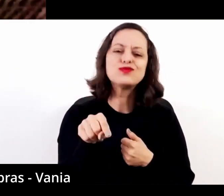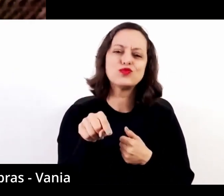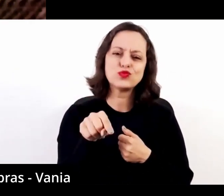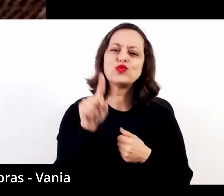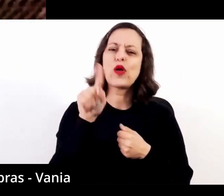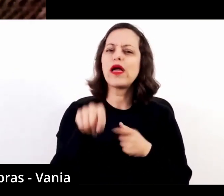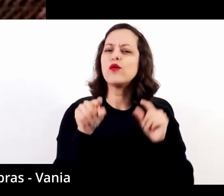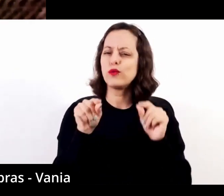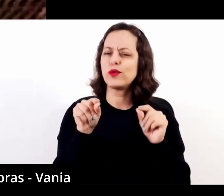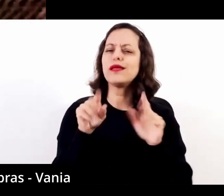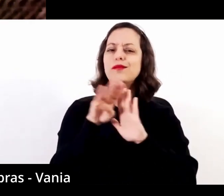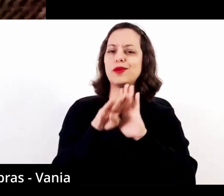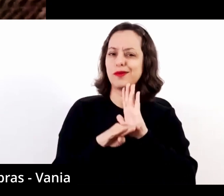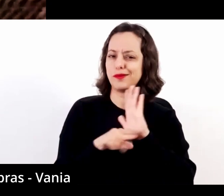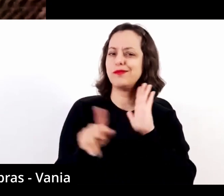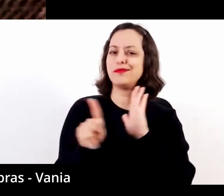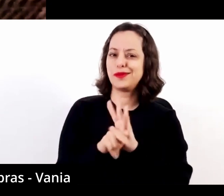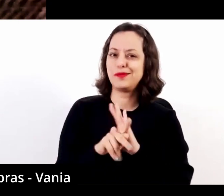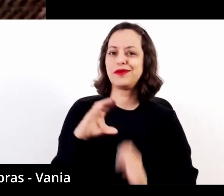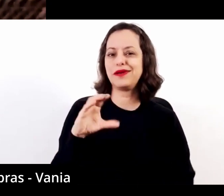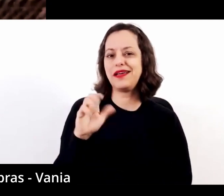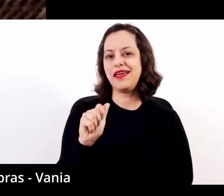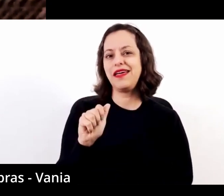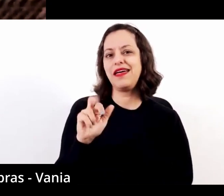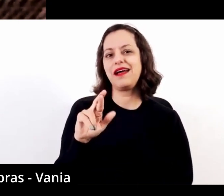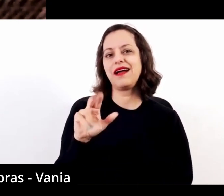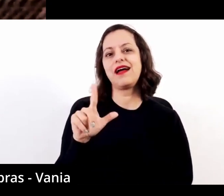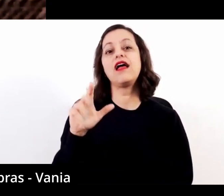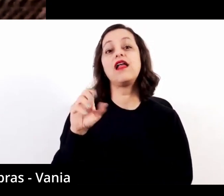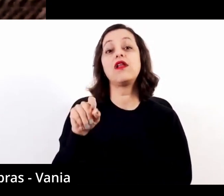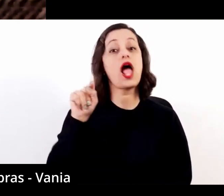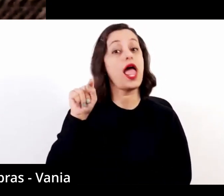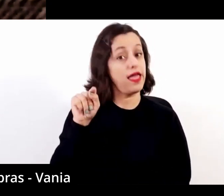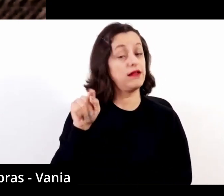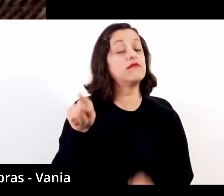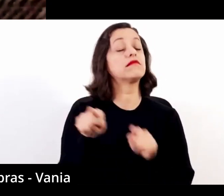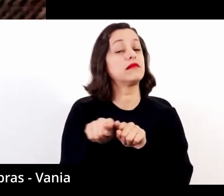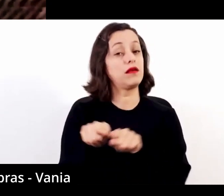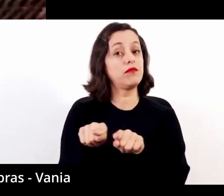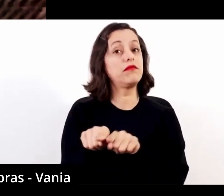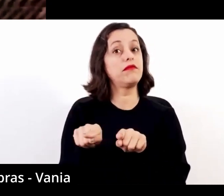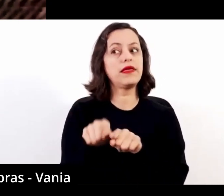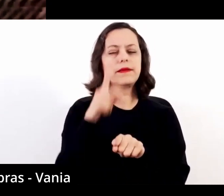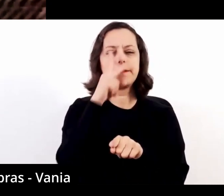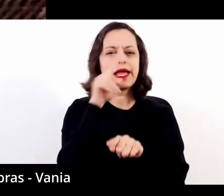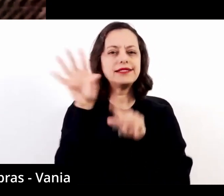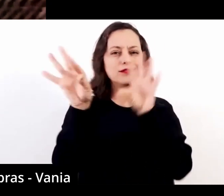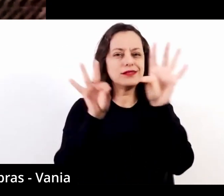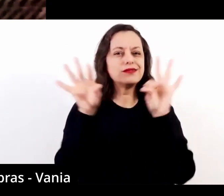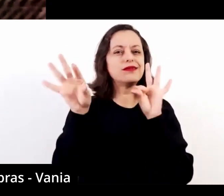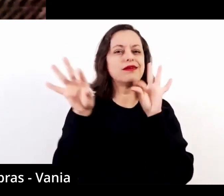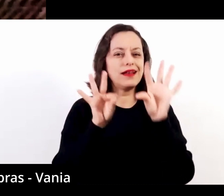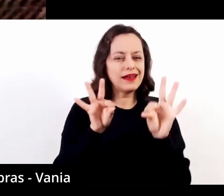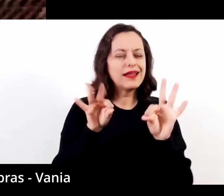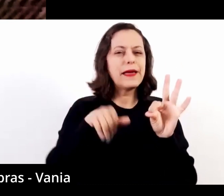aspecto do programa do Carlo, em que ele reforça o contato do violão e da música com outras